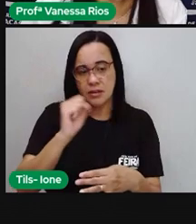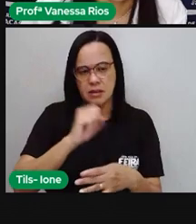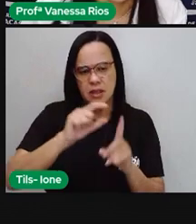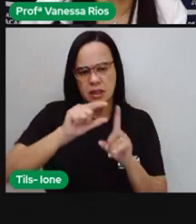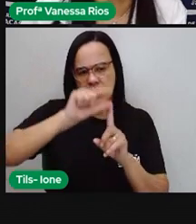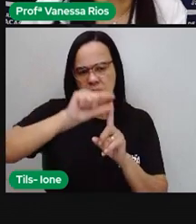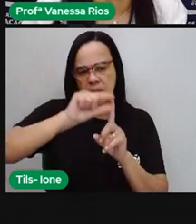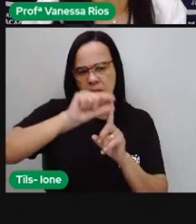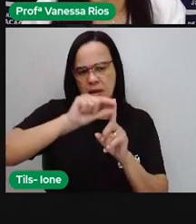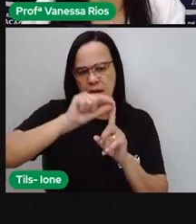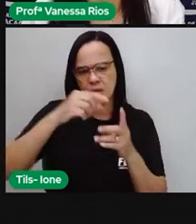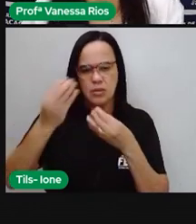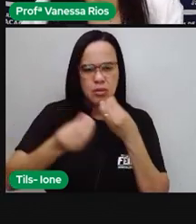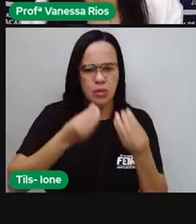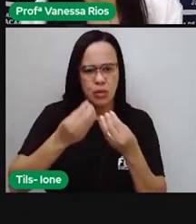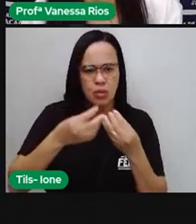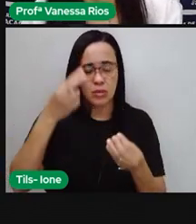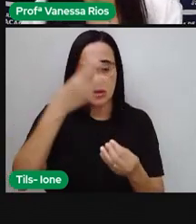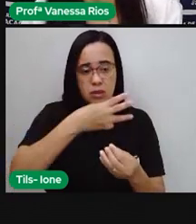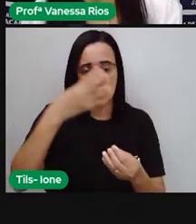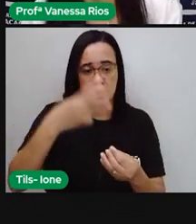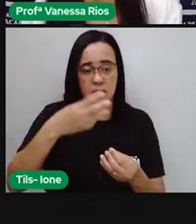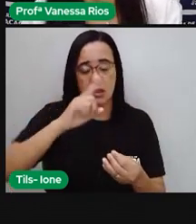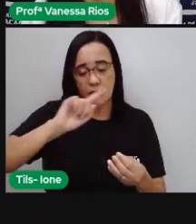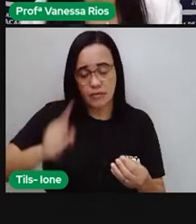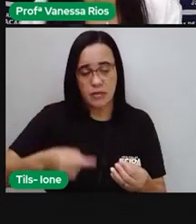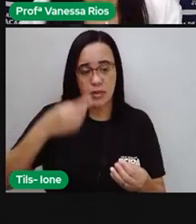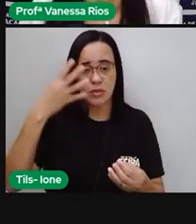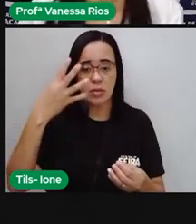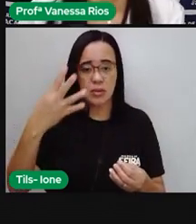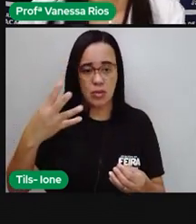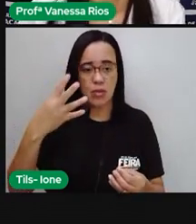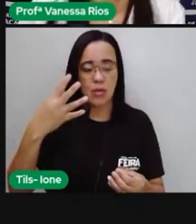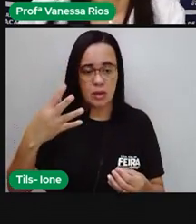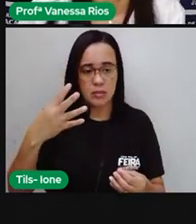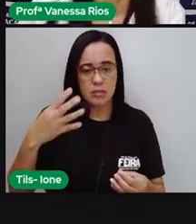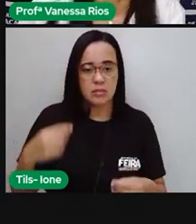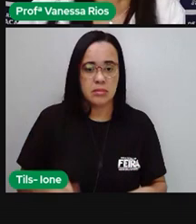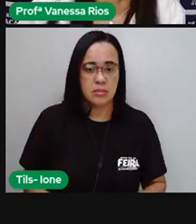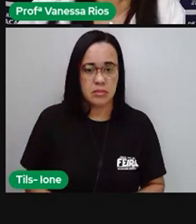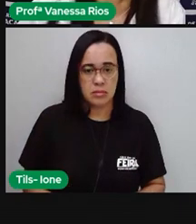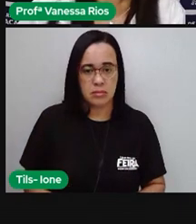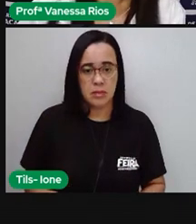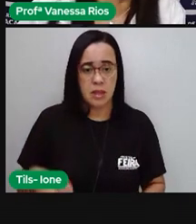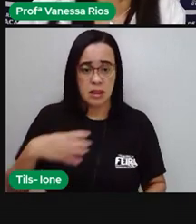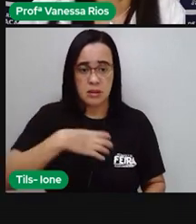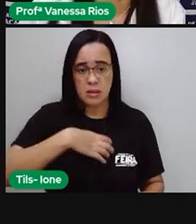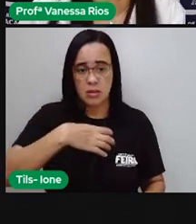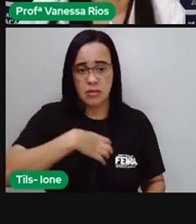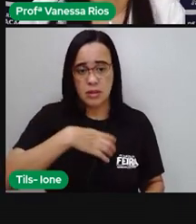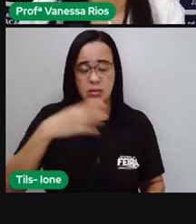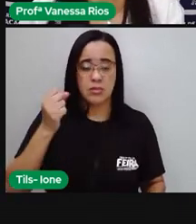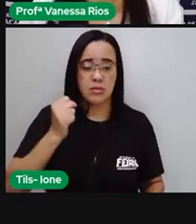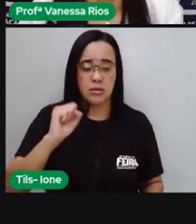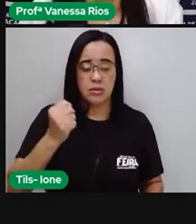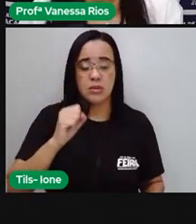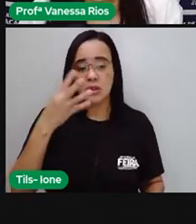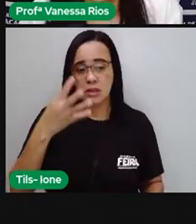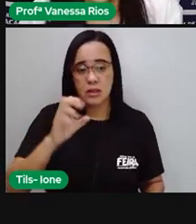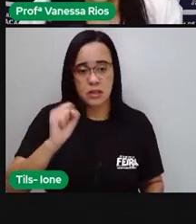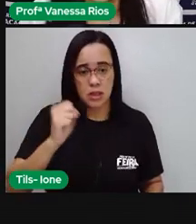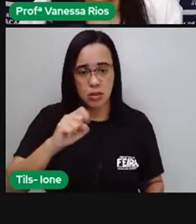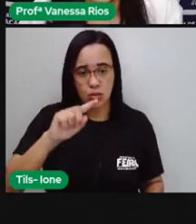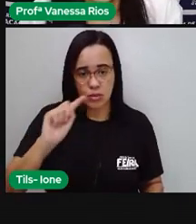,4 e a temperatura mínima de 22,1. Salvador, 38,5 e a mínima